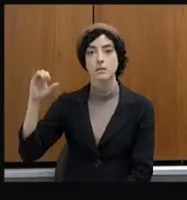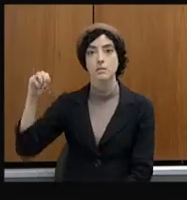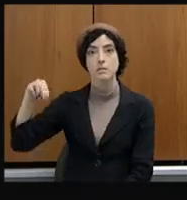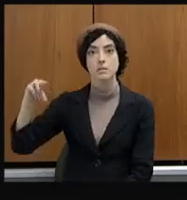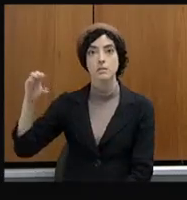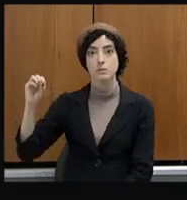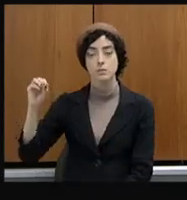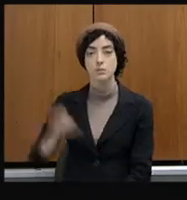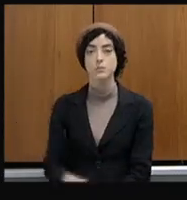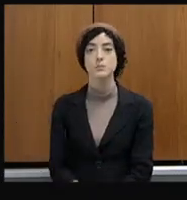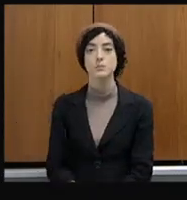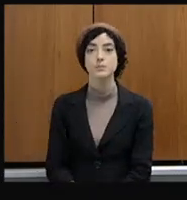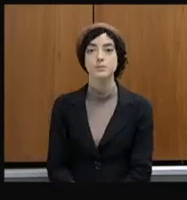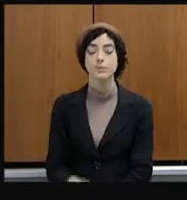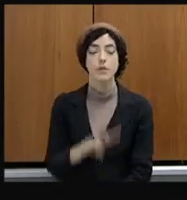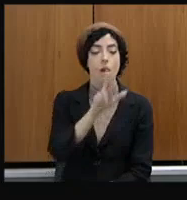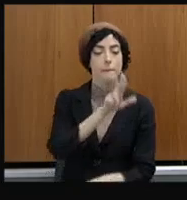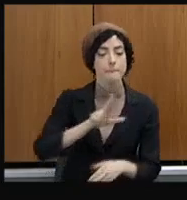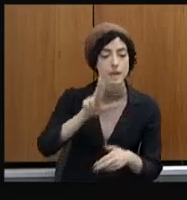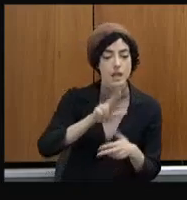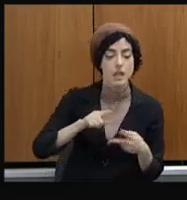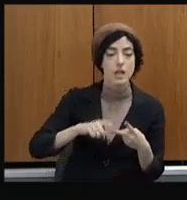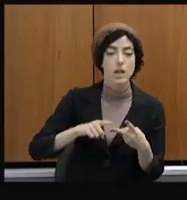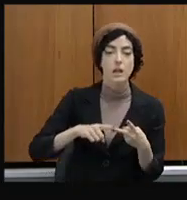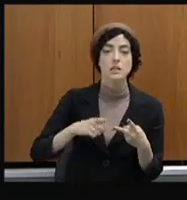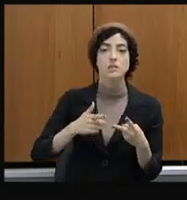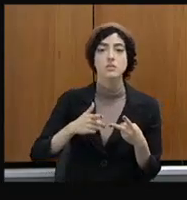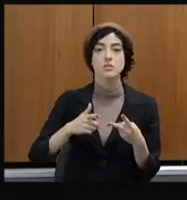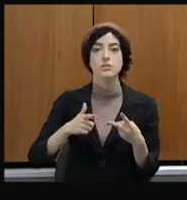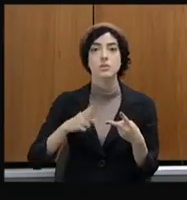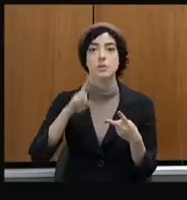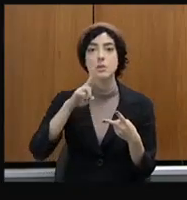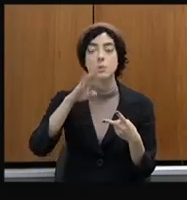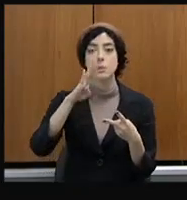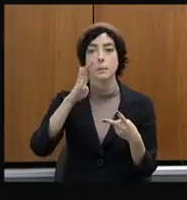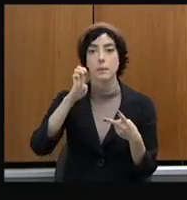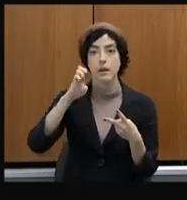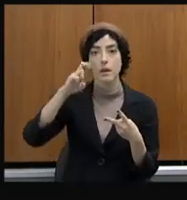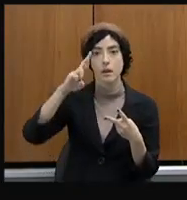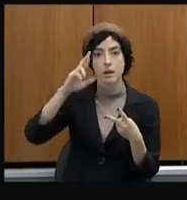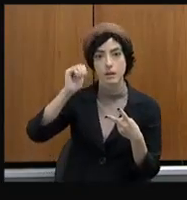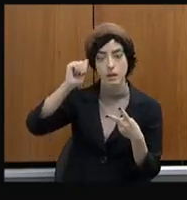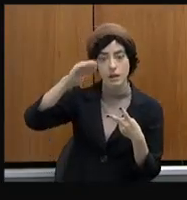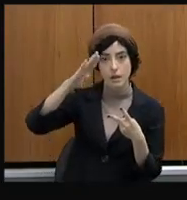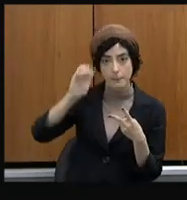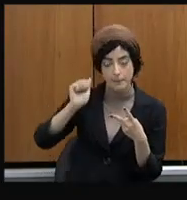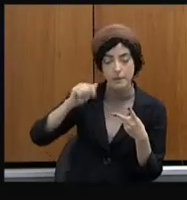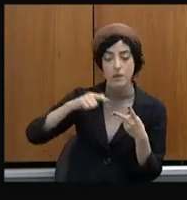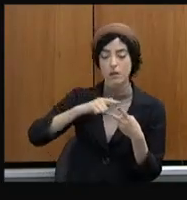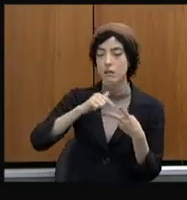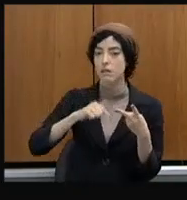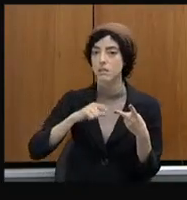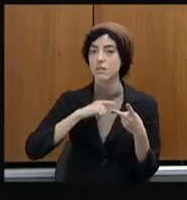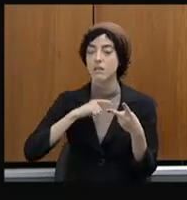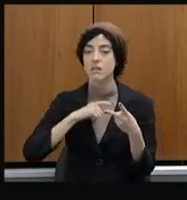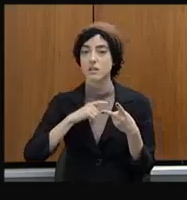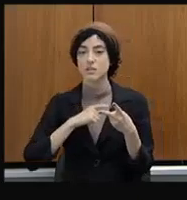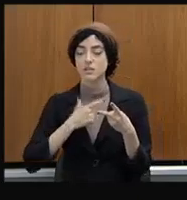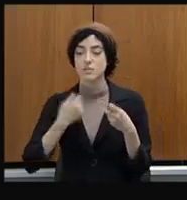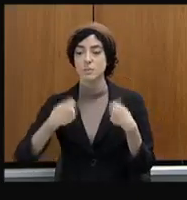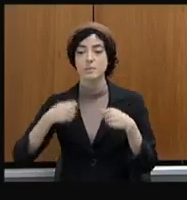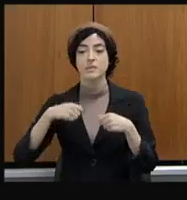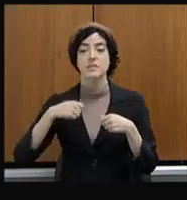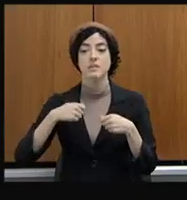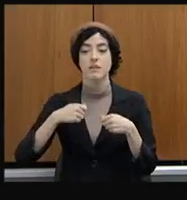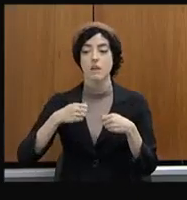época eu era o regional de Araxá e depois chefe do departamento de Uberaba. O plantão digital só vai ser